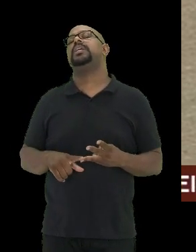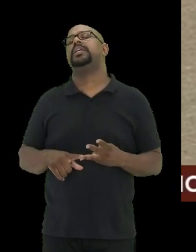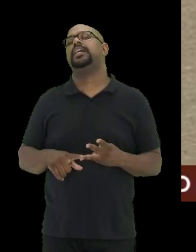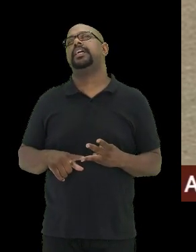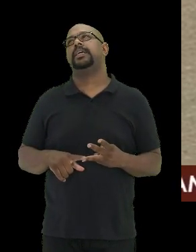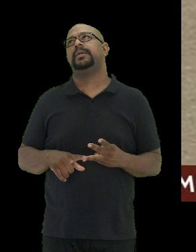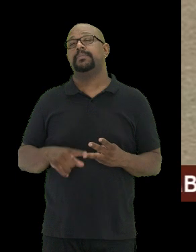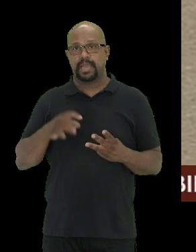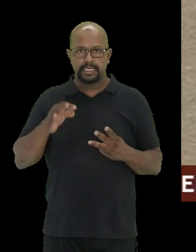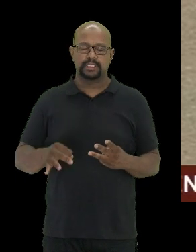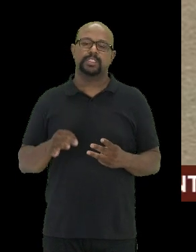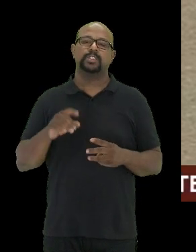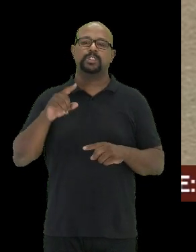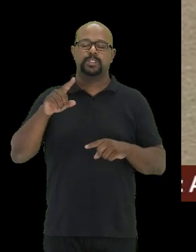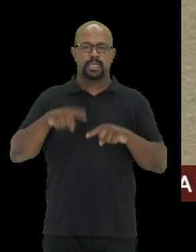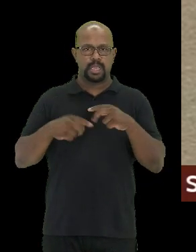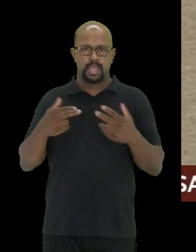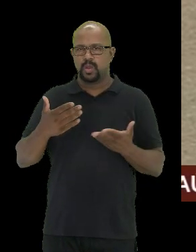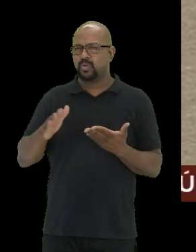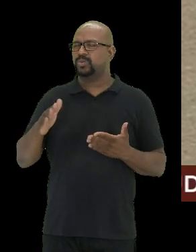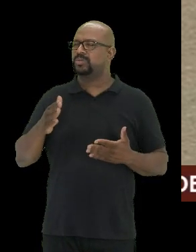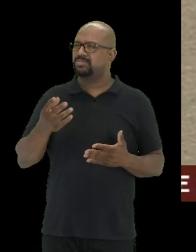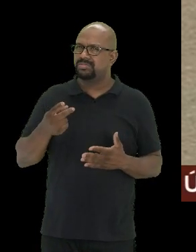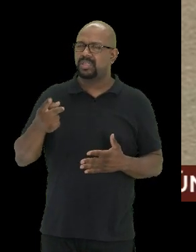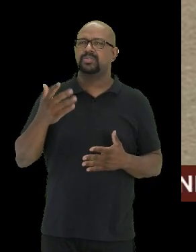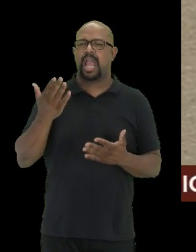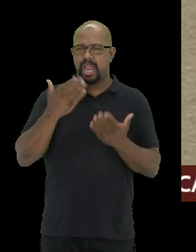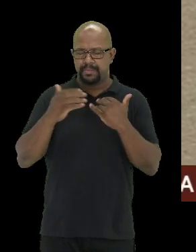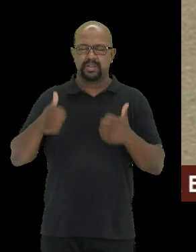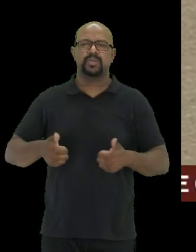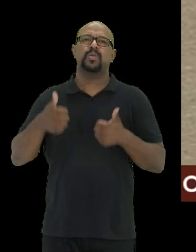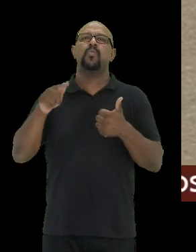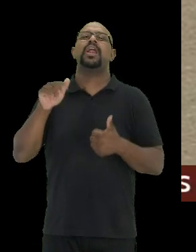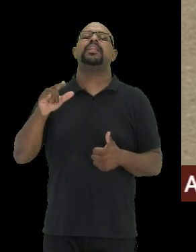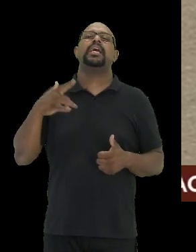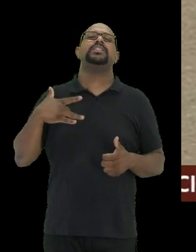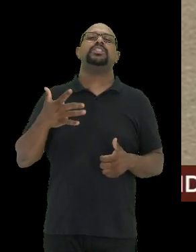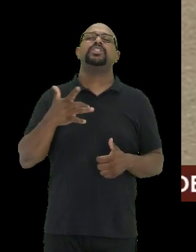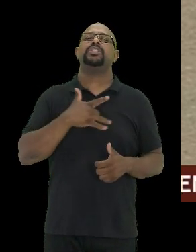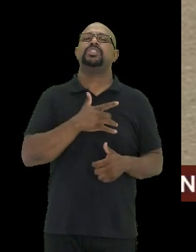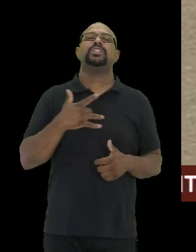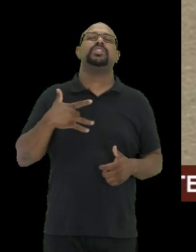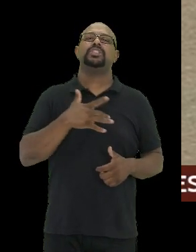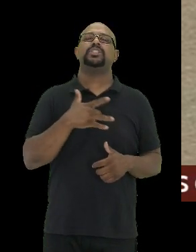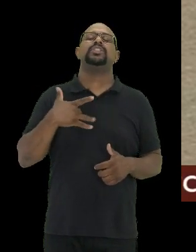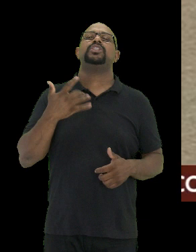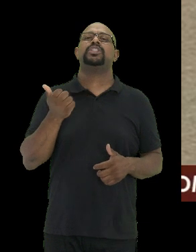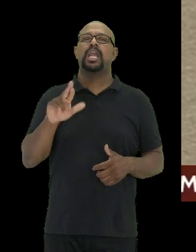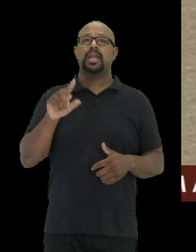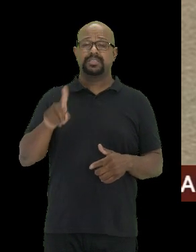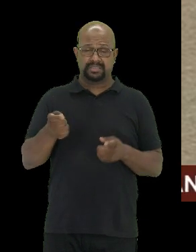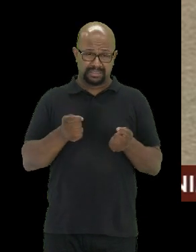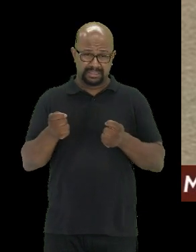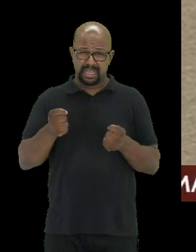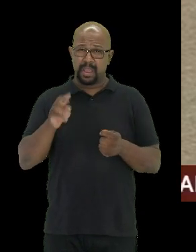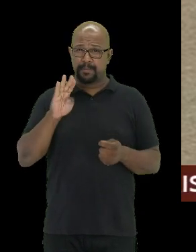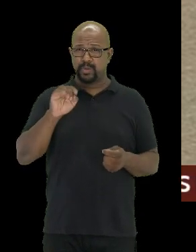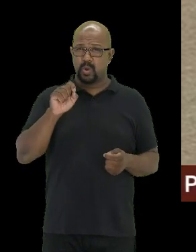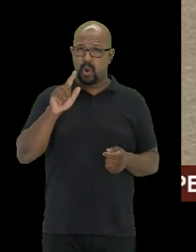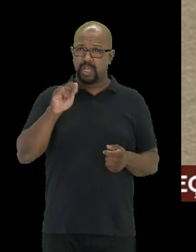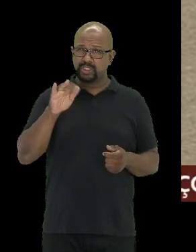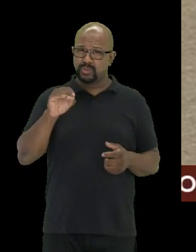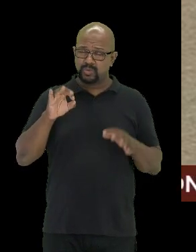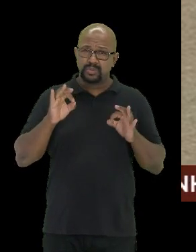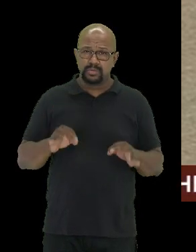garantia de recursos físicos, enfim, de alimento, de qualidade de ar. E o fato de não gerir esse ativo biológico de uma